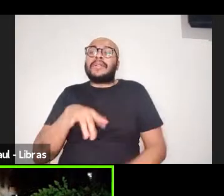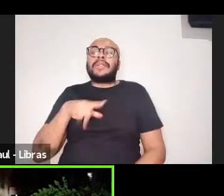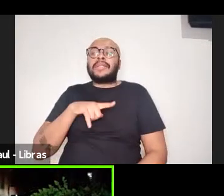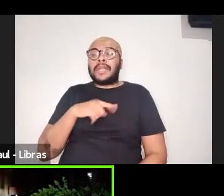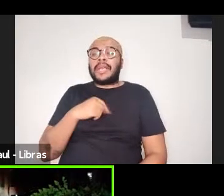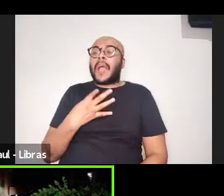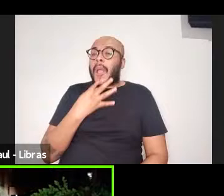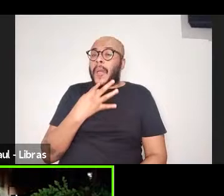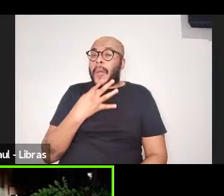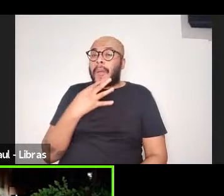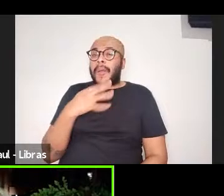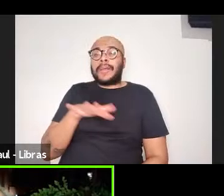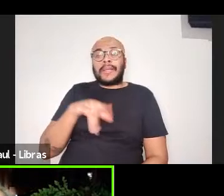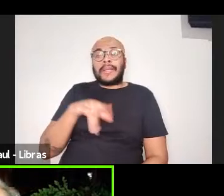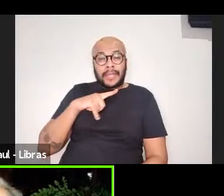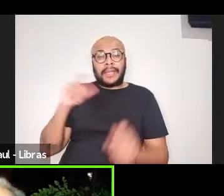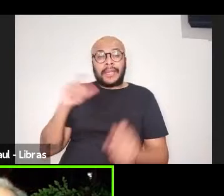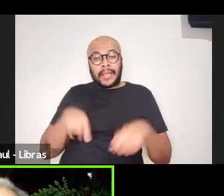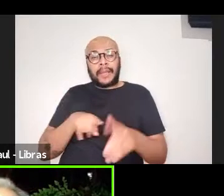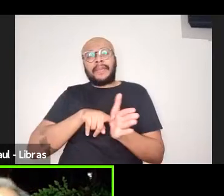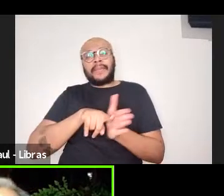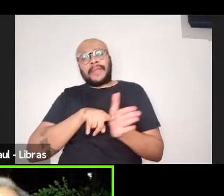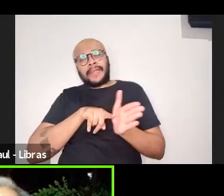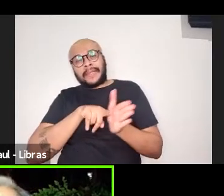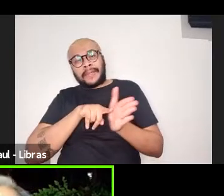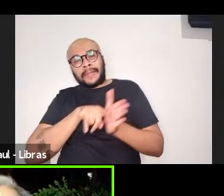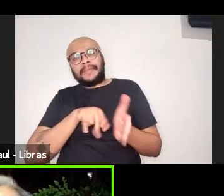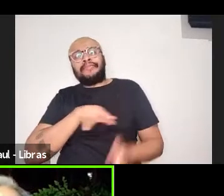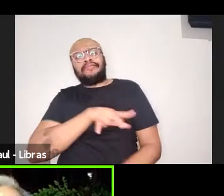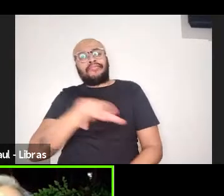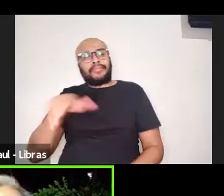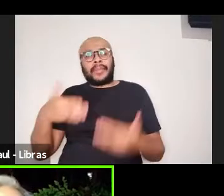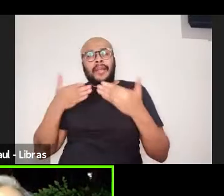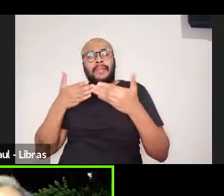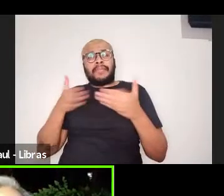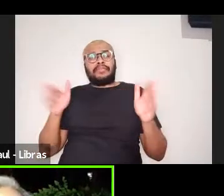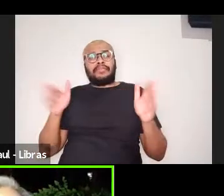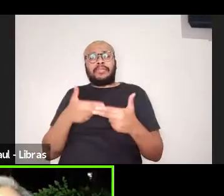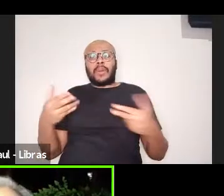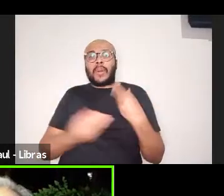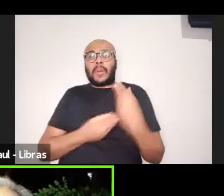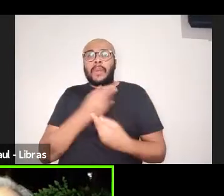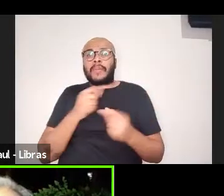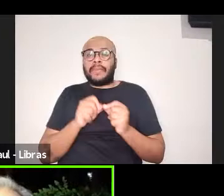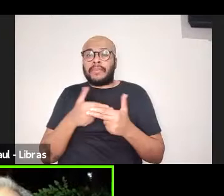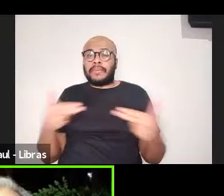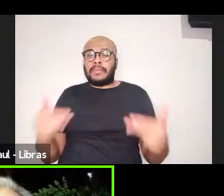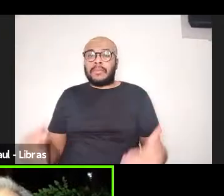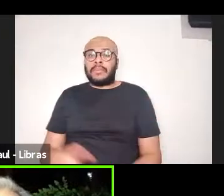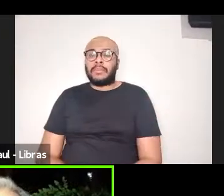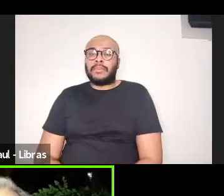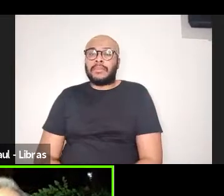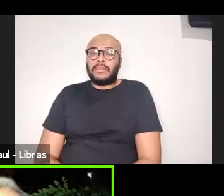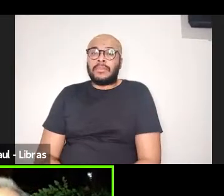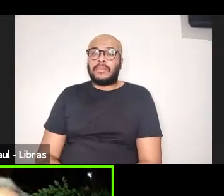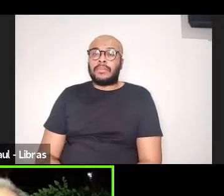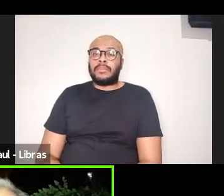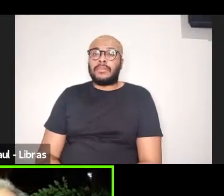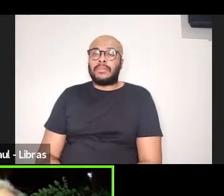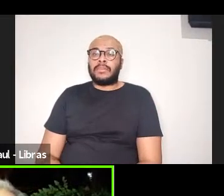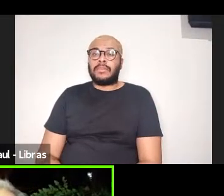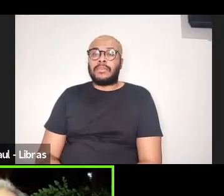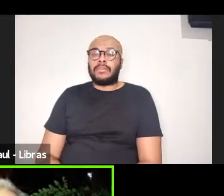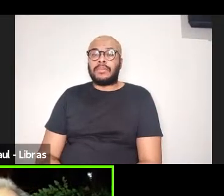conhecimento de uma pesquisa, de abrir diálogos com pessoas de outras